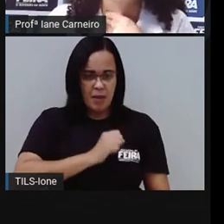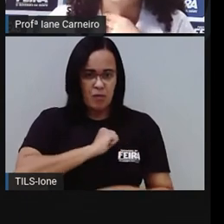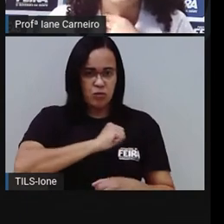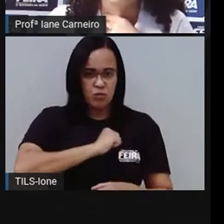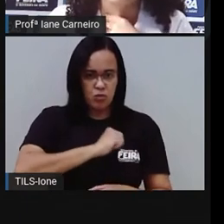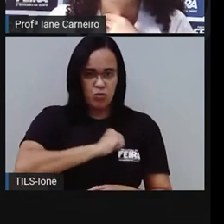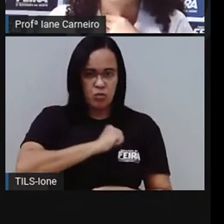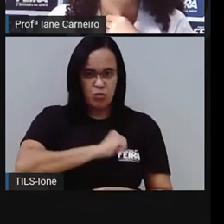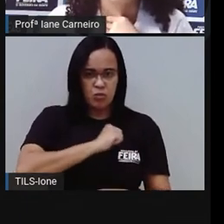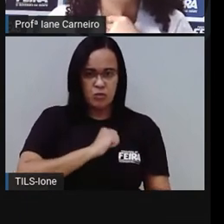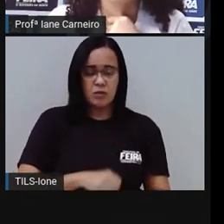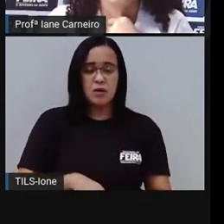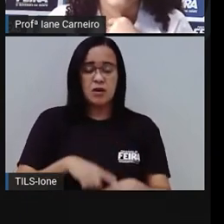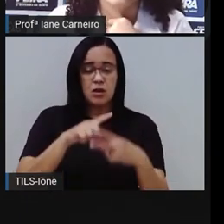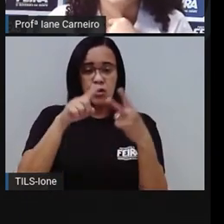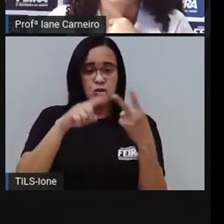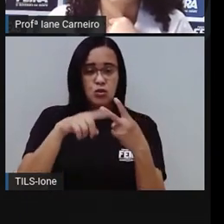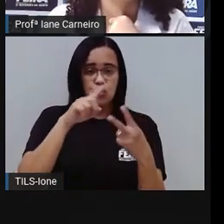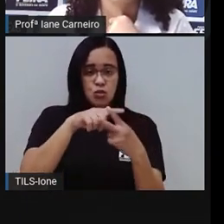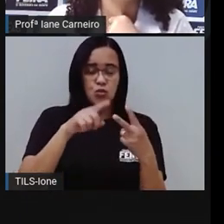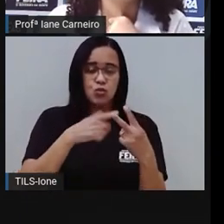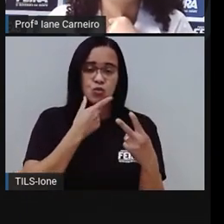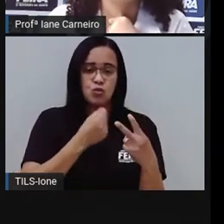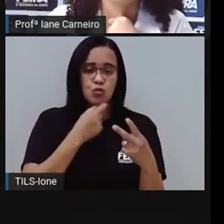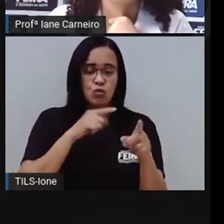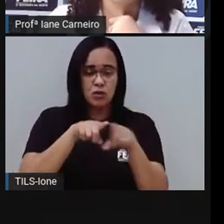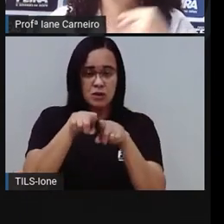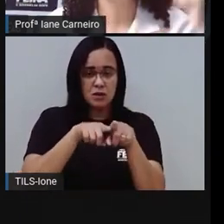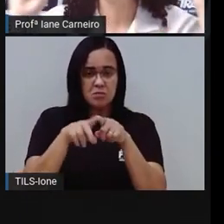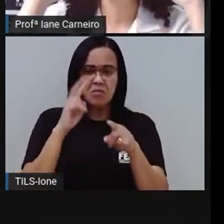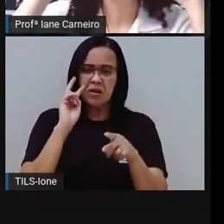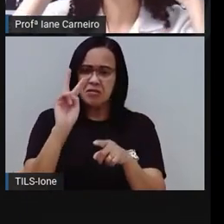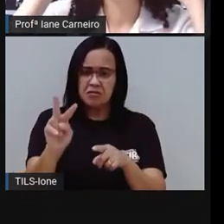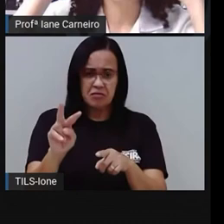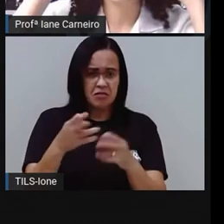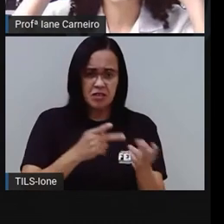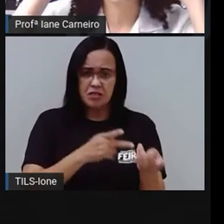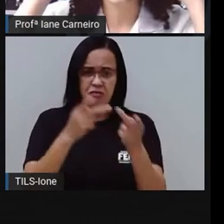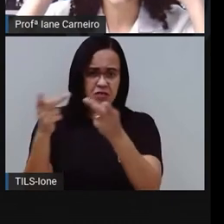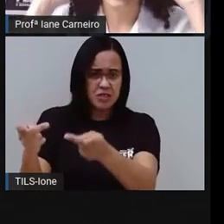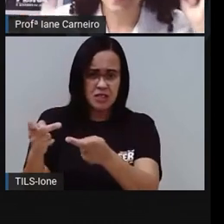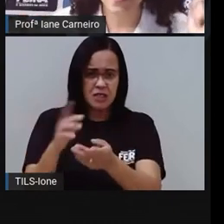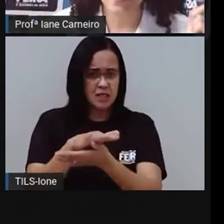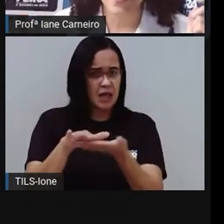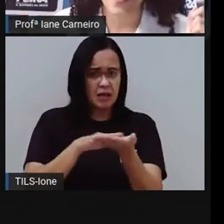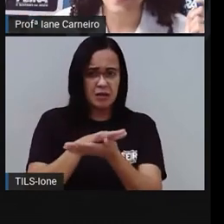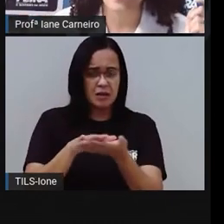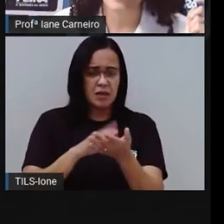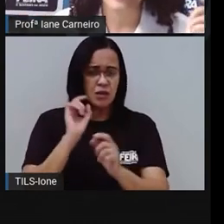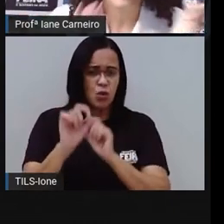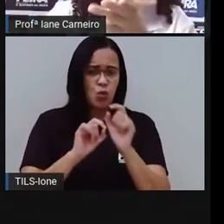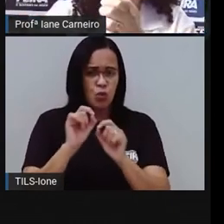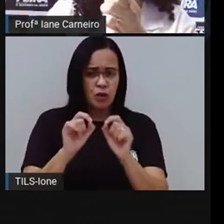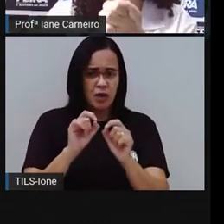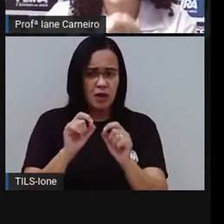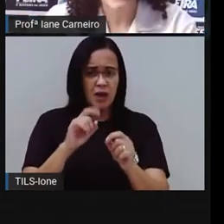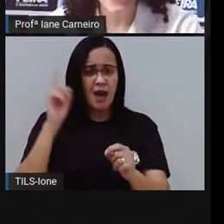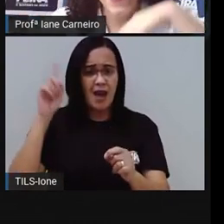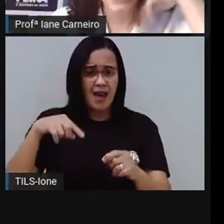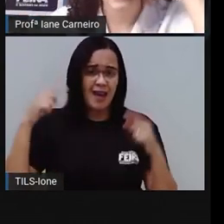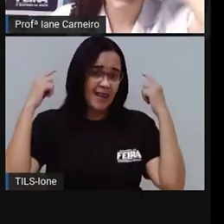Duas irmãs que não se veem, nem se visitam. Quem são? Eu acho que são as orelhas. Será? É,